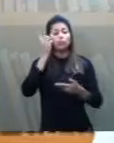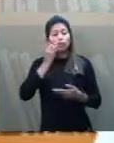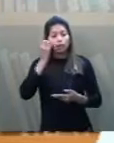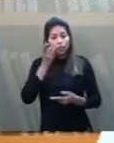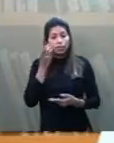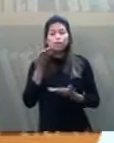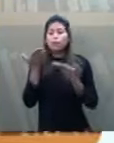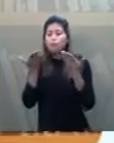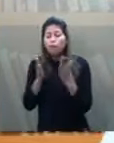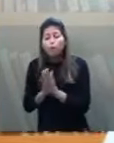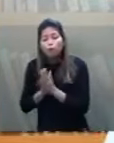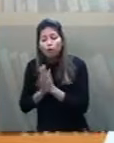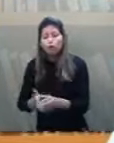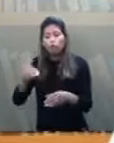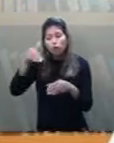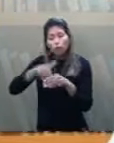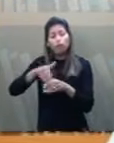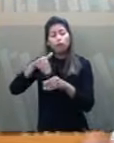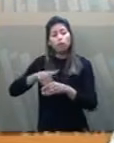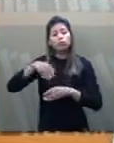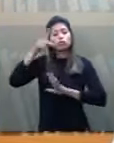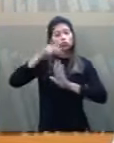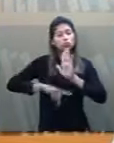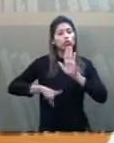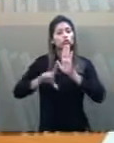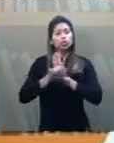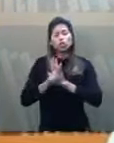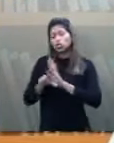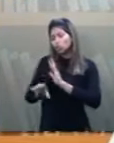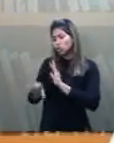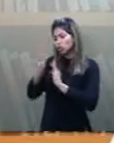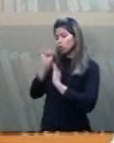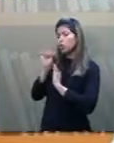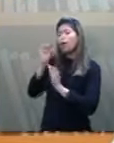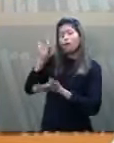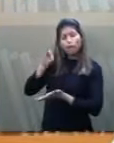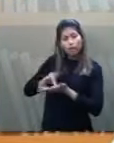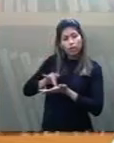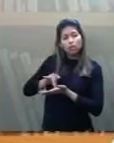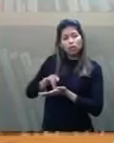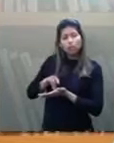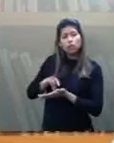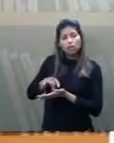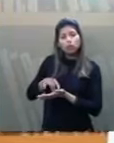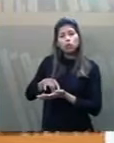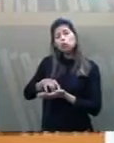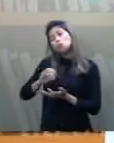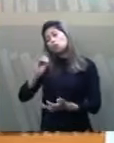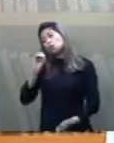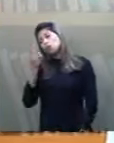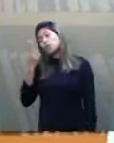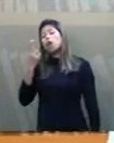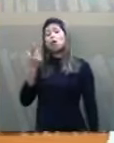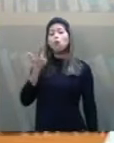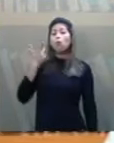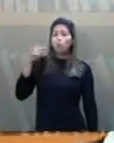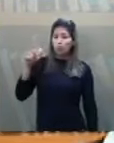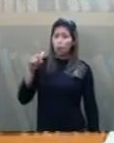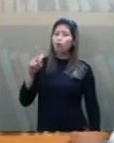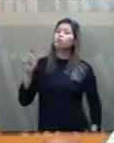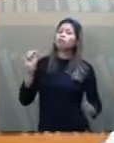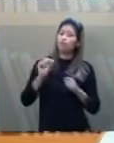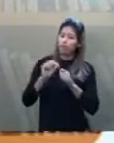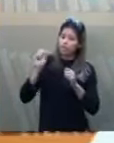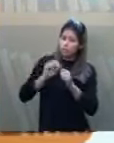é vote o projeto. Escolham o original que saiu de lá ou aquele que o Senado fez uma pequena